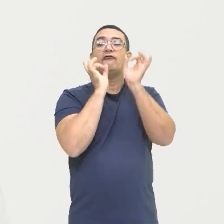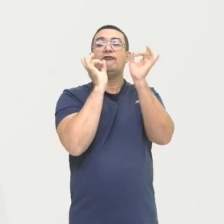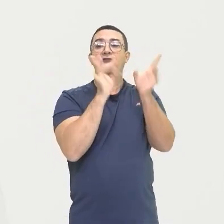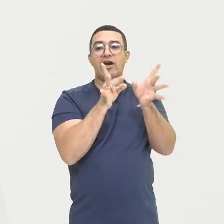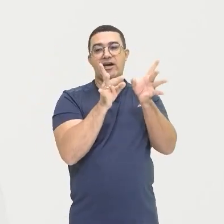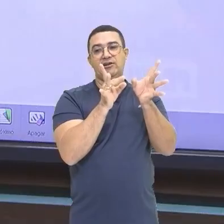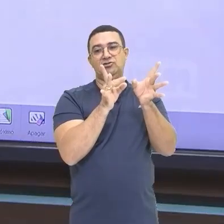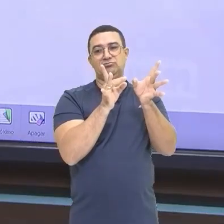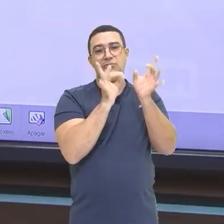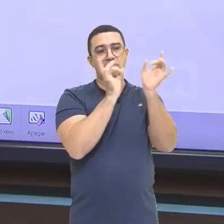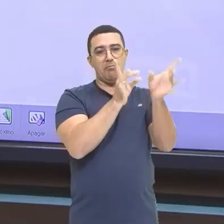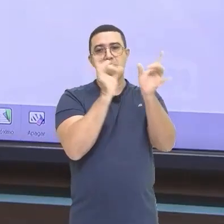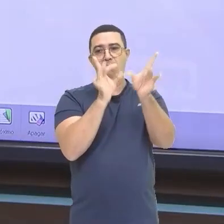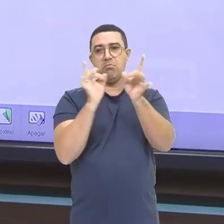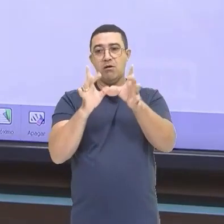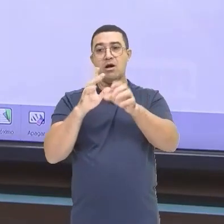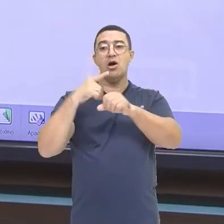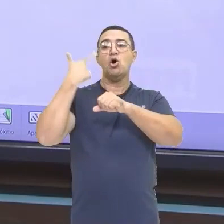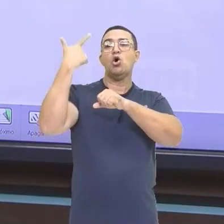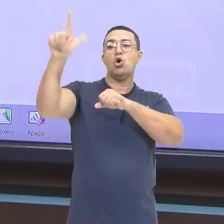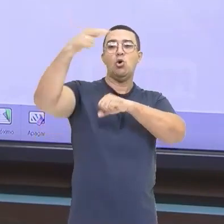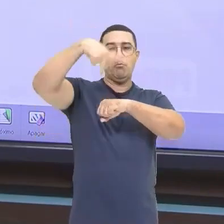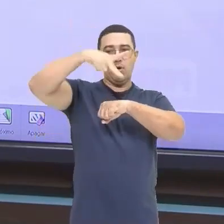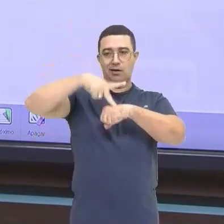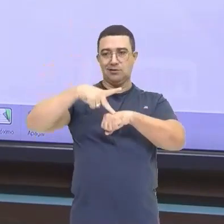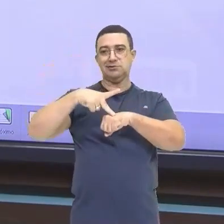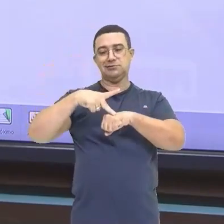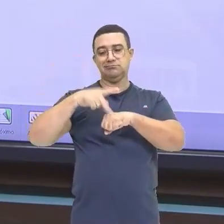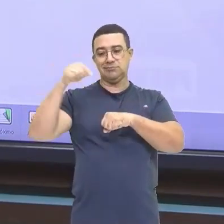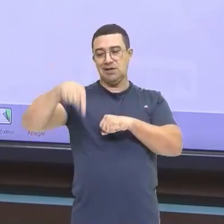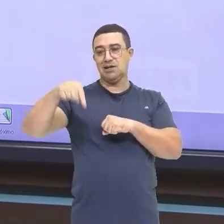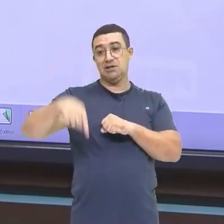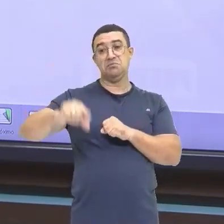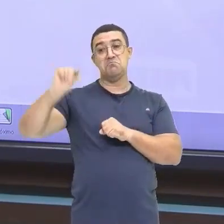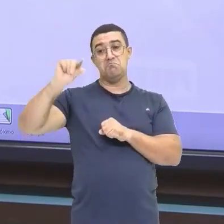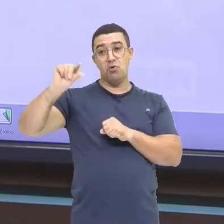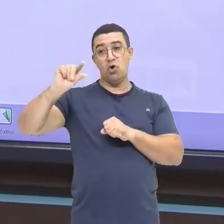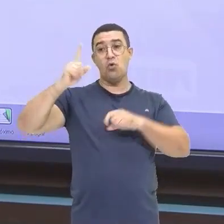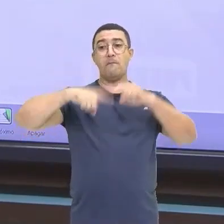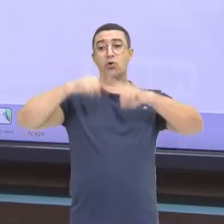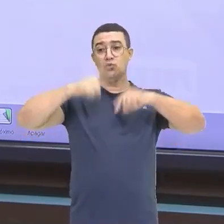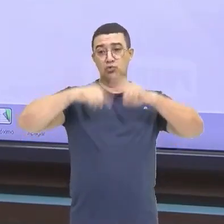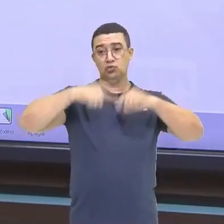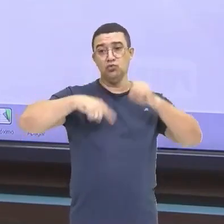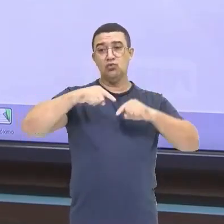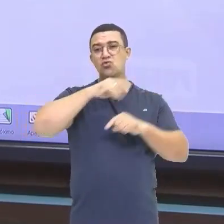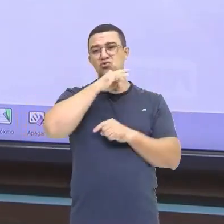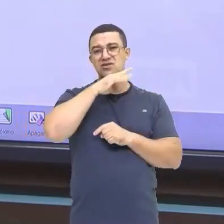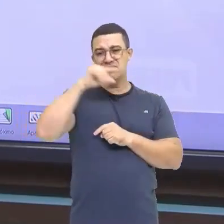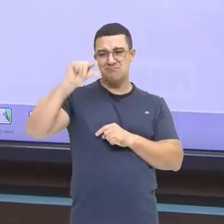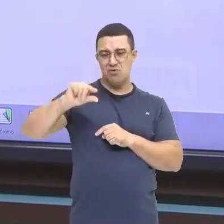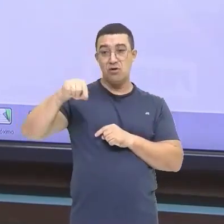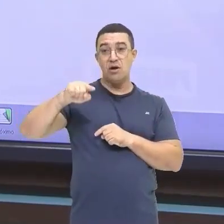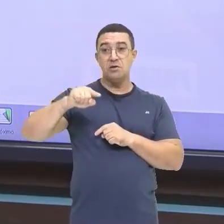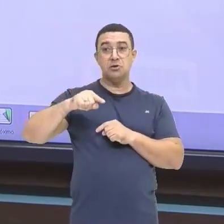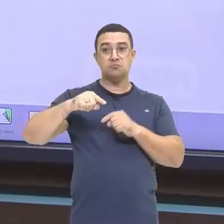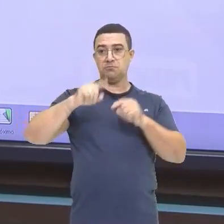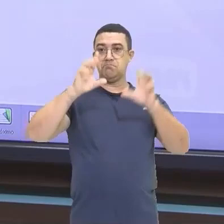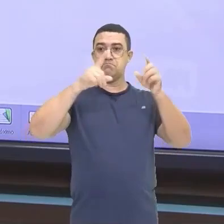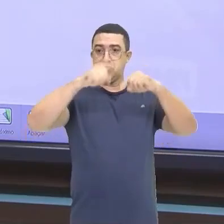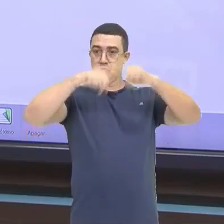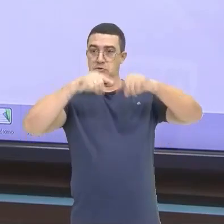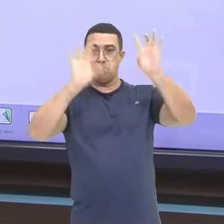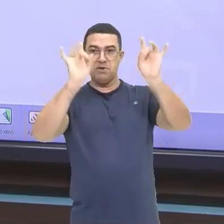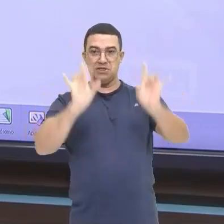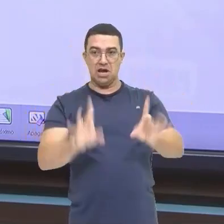elevado Ou às vezes O que é exportado A gente fica com Os produtos De má qualidade Entre outras questões